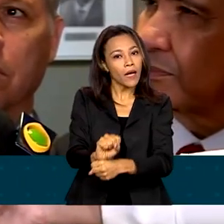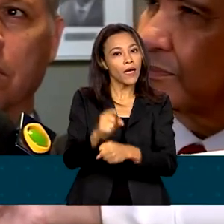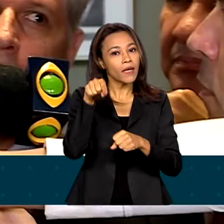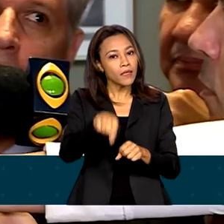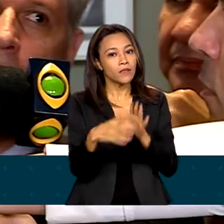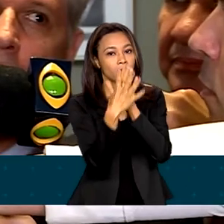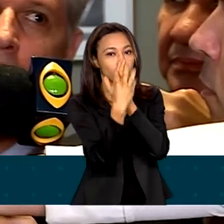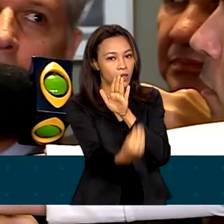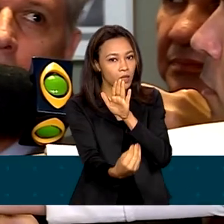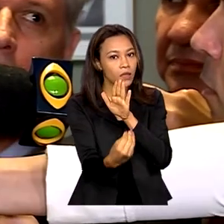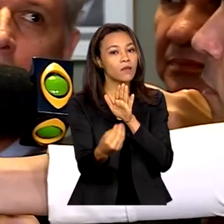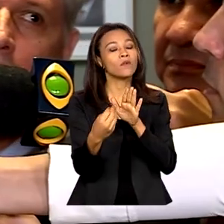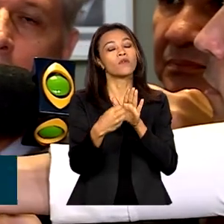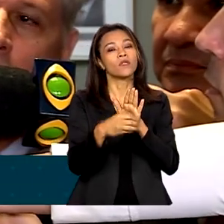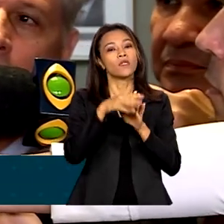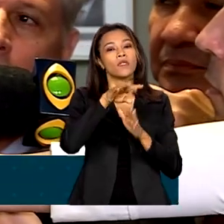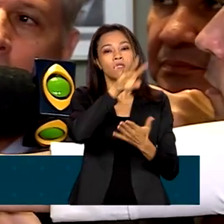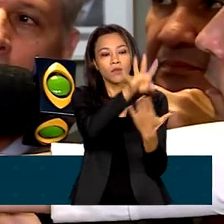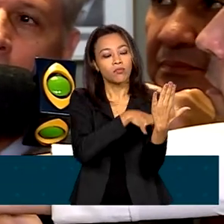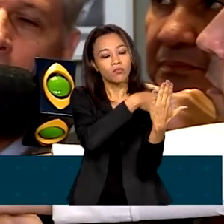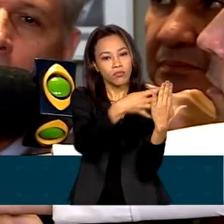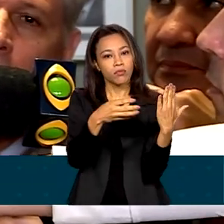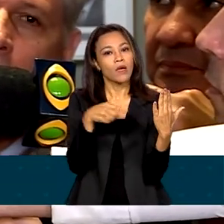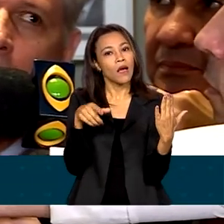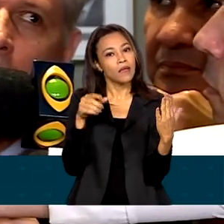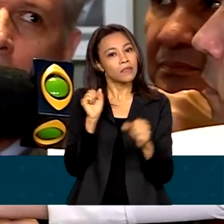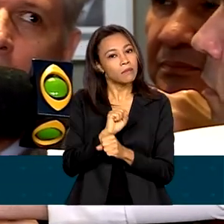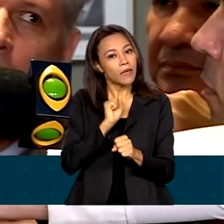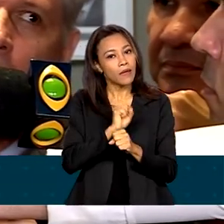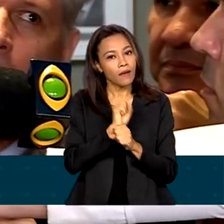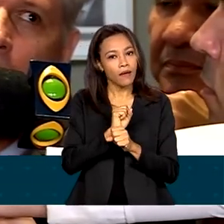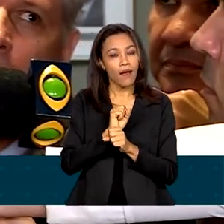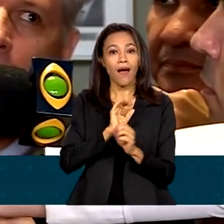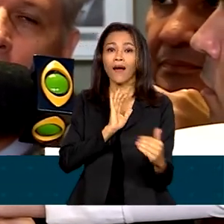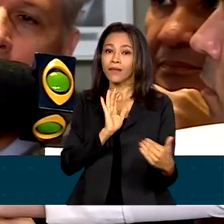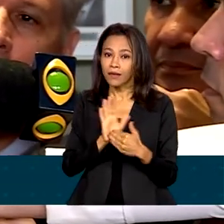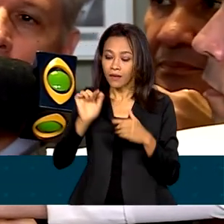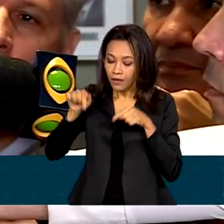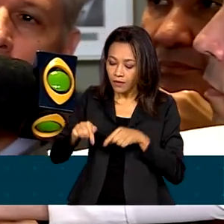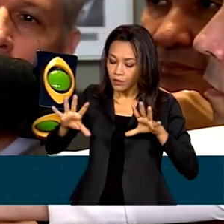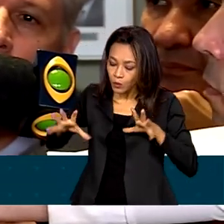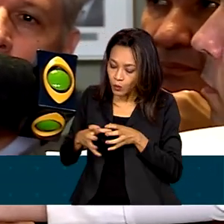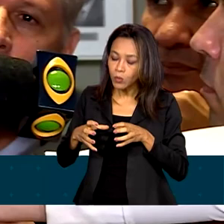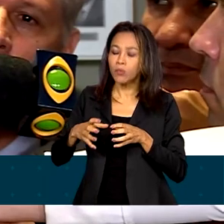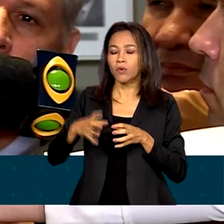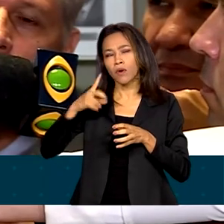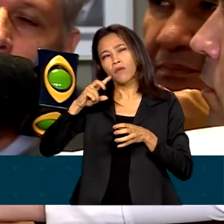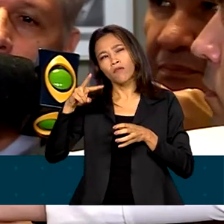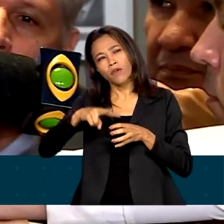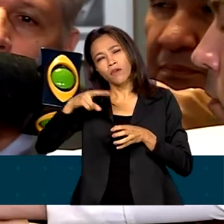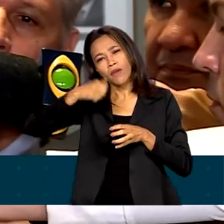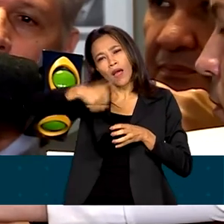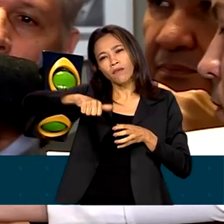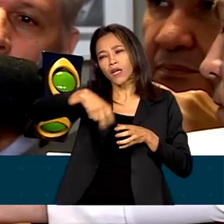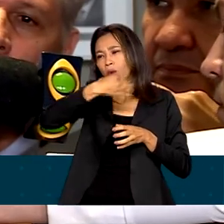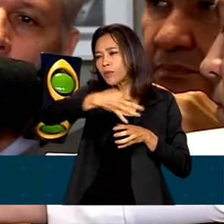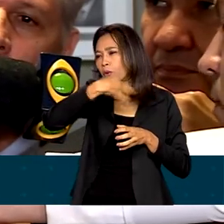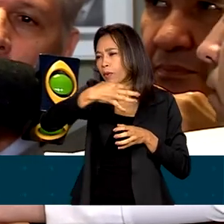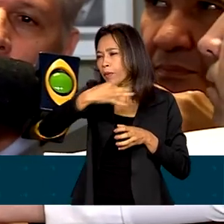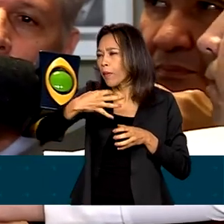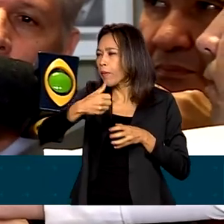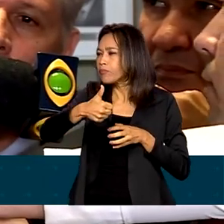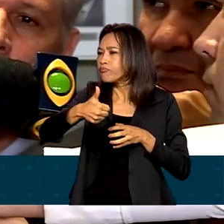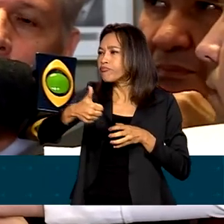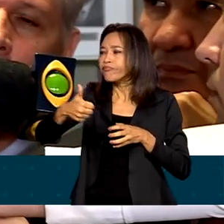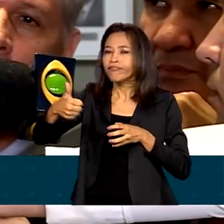60 dias, até que essa comissão defina, avalie, ouvindo a todos, quais serão as